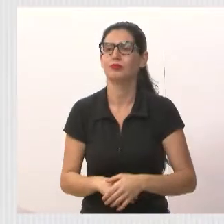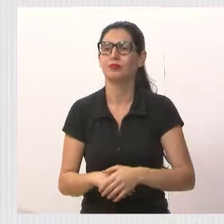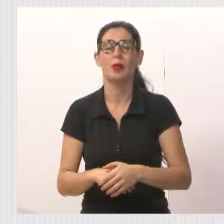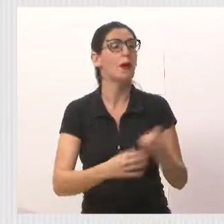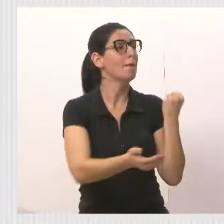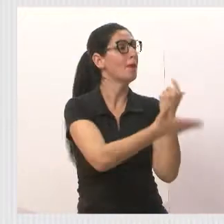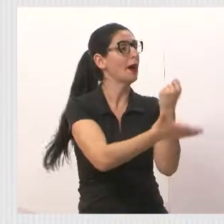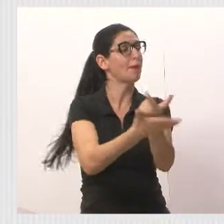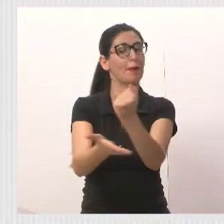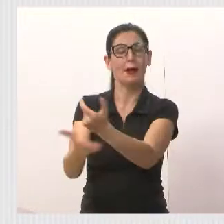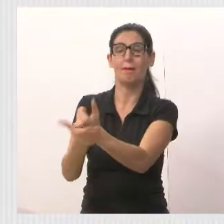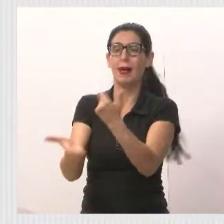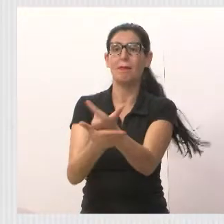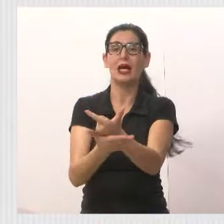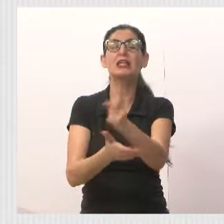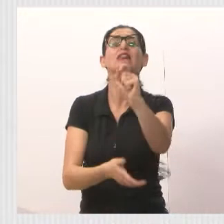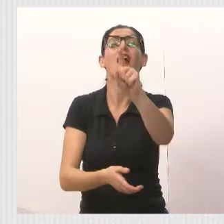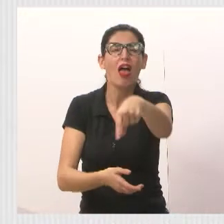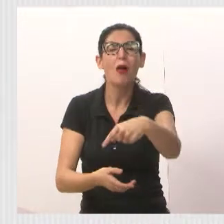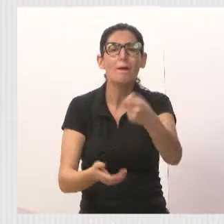públicos, que o povo. O próximo.